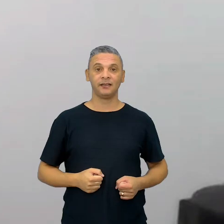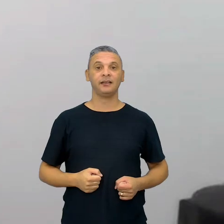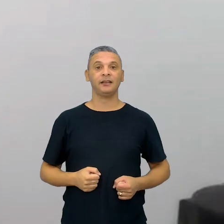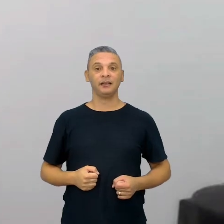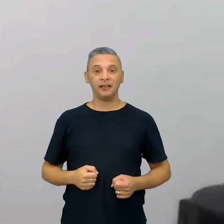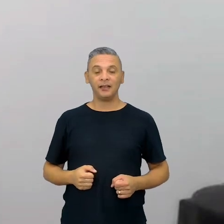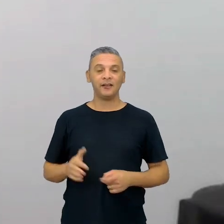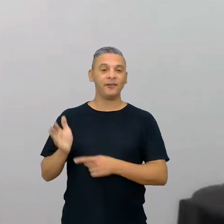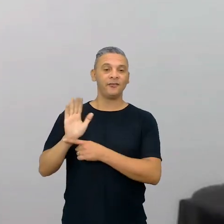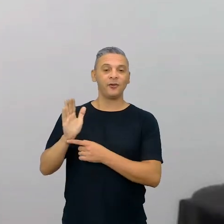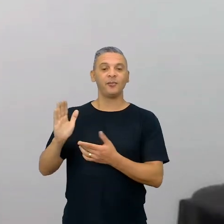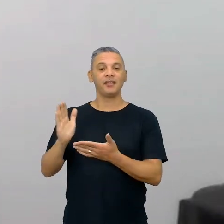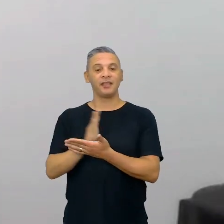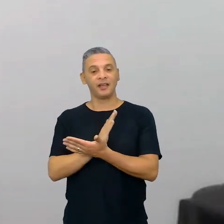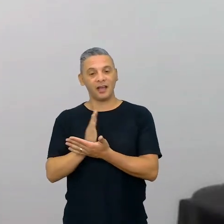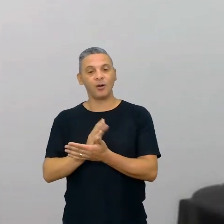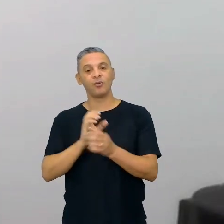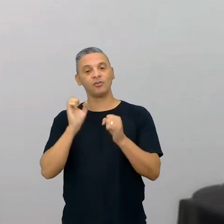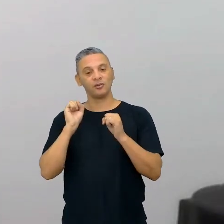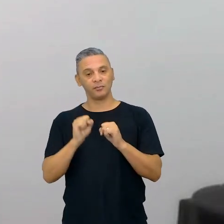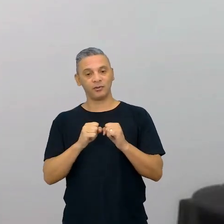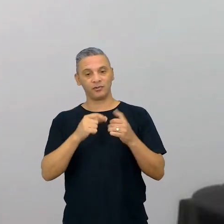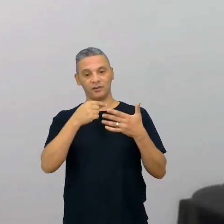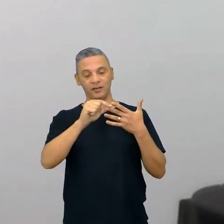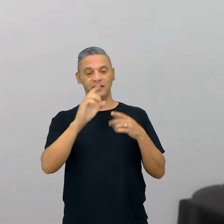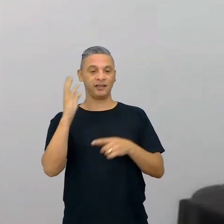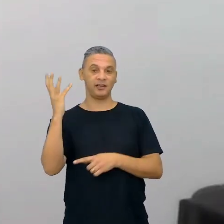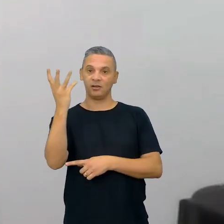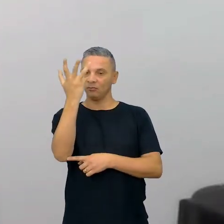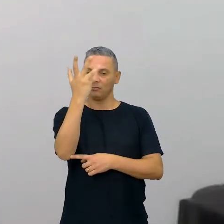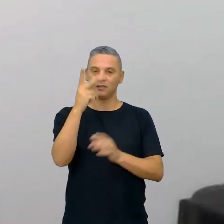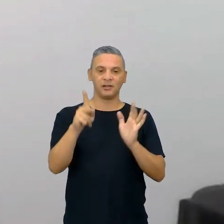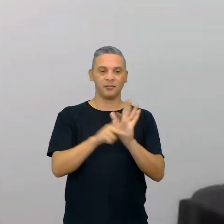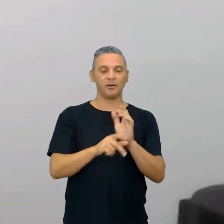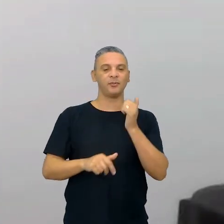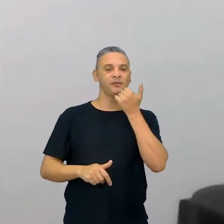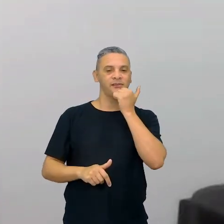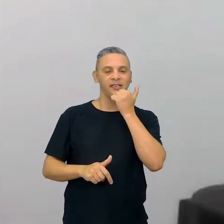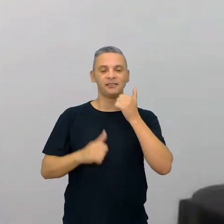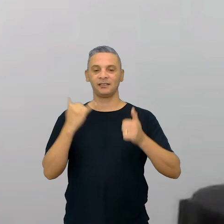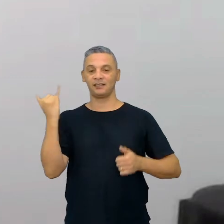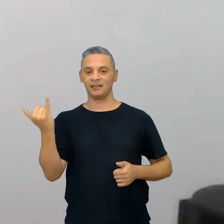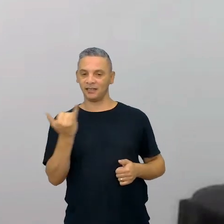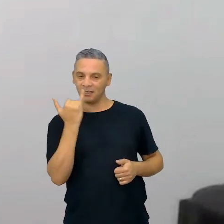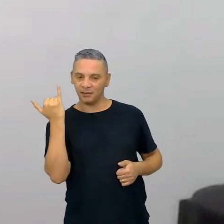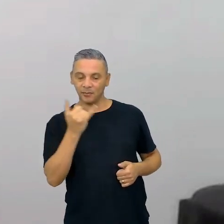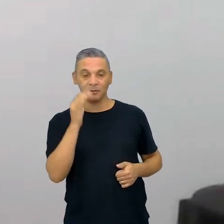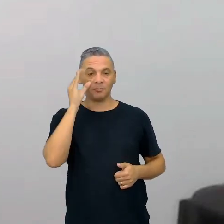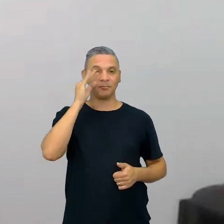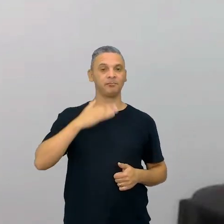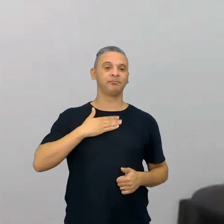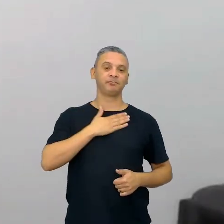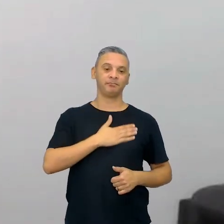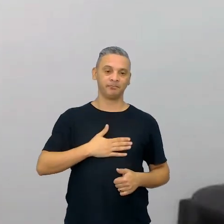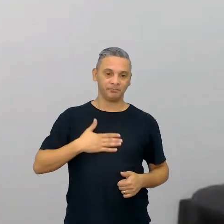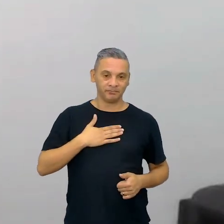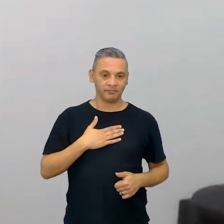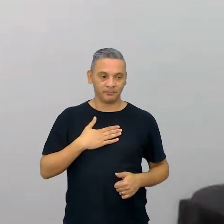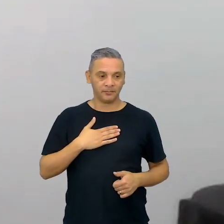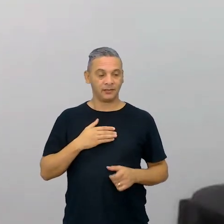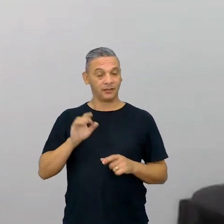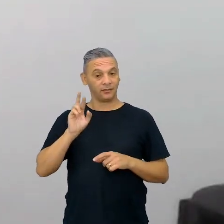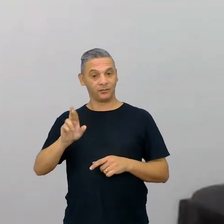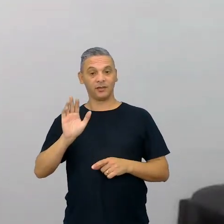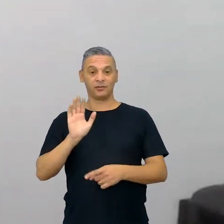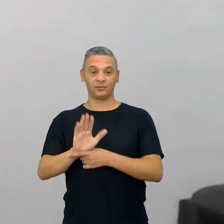filmes para trabalhar esse item aí da natureza da ciência, eu acho importante, eu acho interessante, e eu acho que surte o